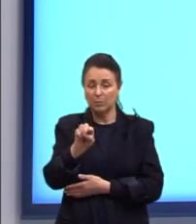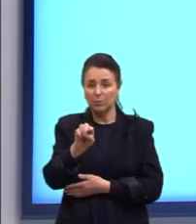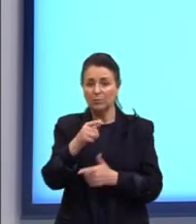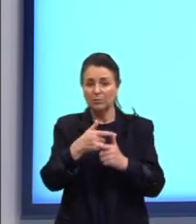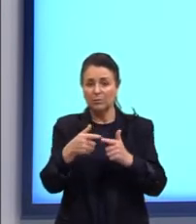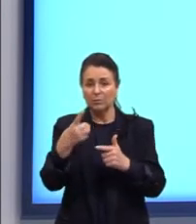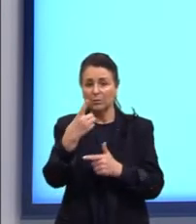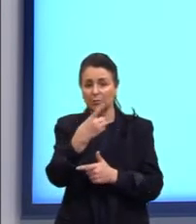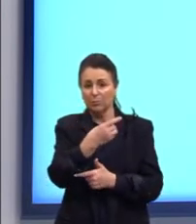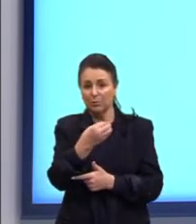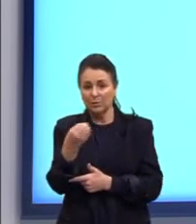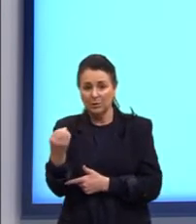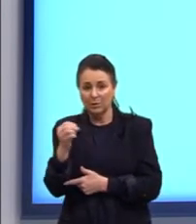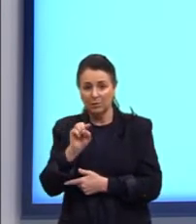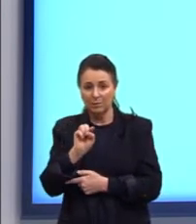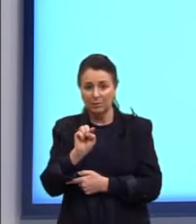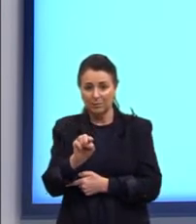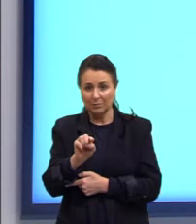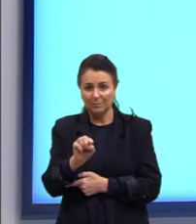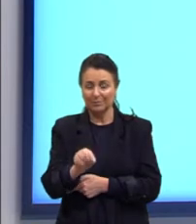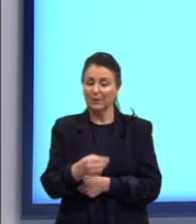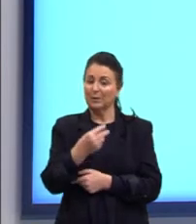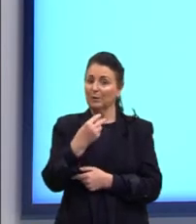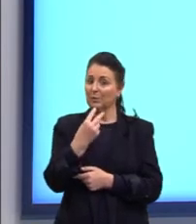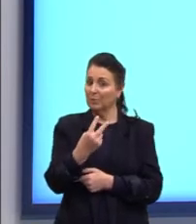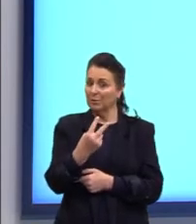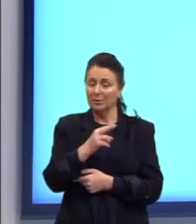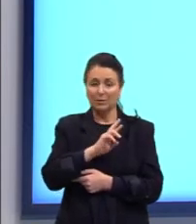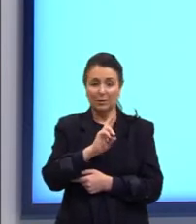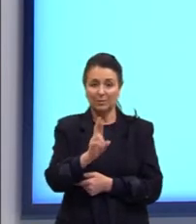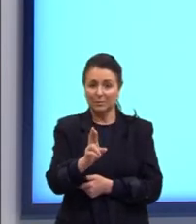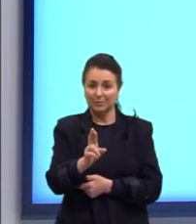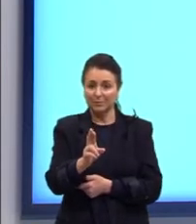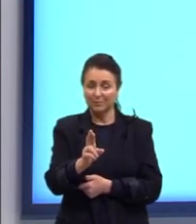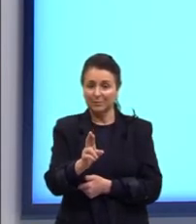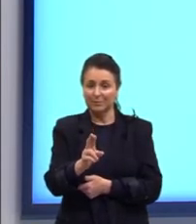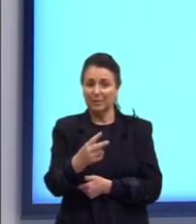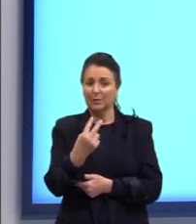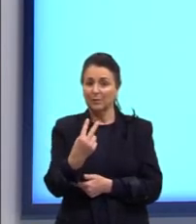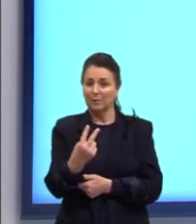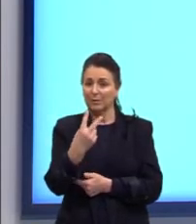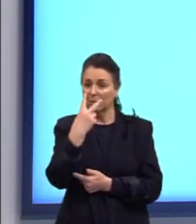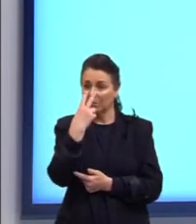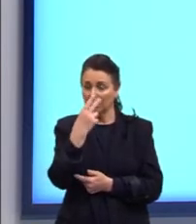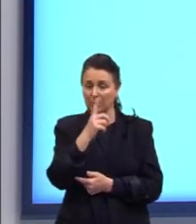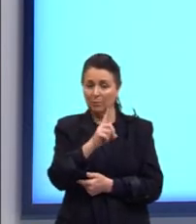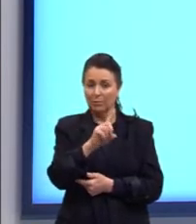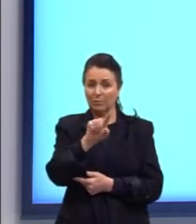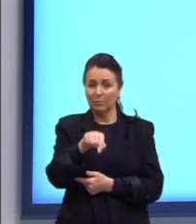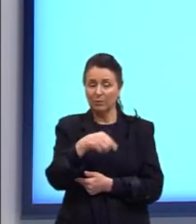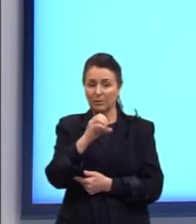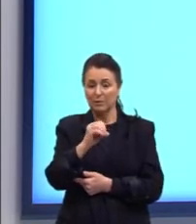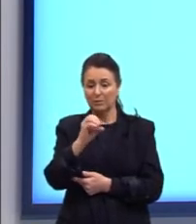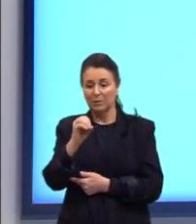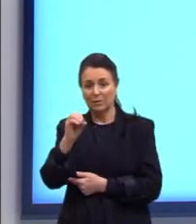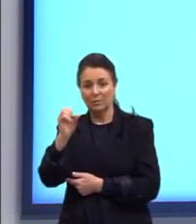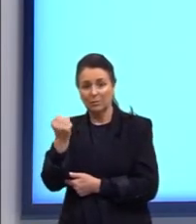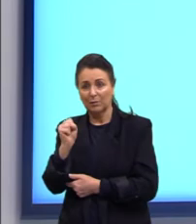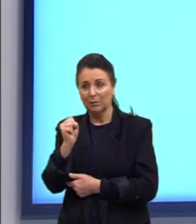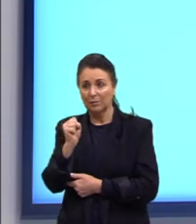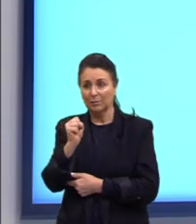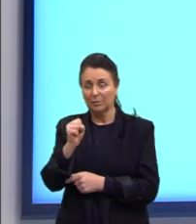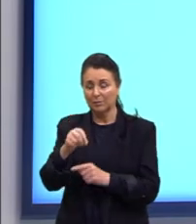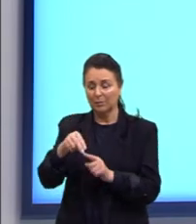Bom, essa divisão é 2, né, dá um valor exato. Então, 2 é igual a 1,008